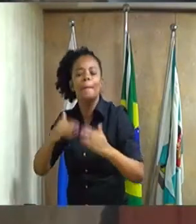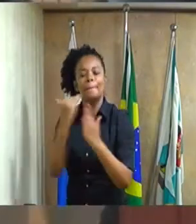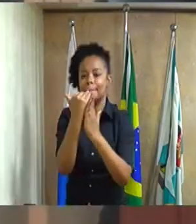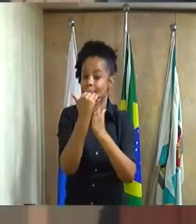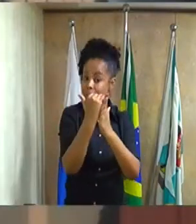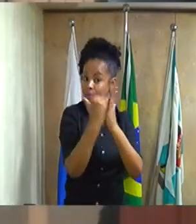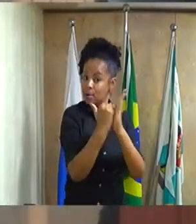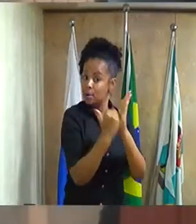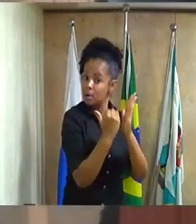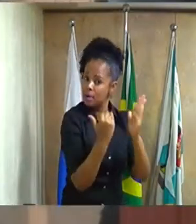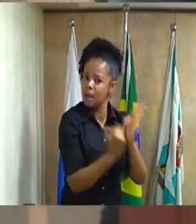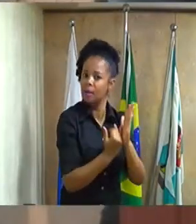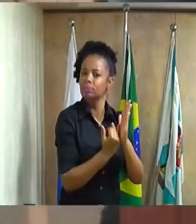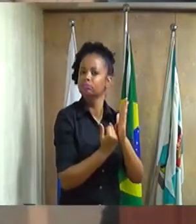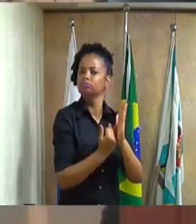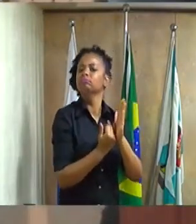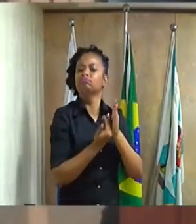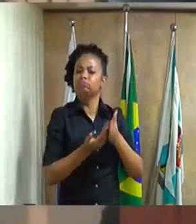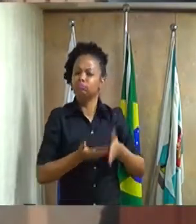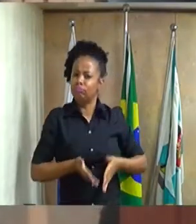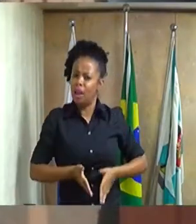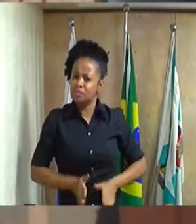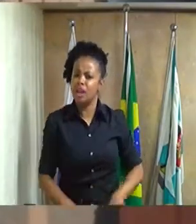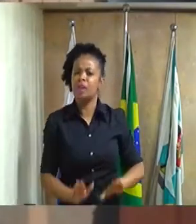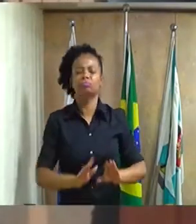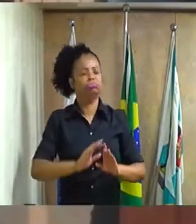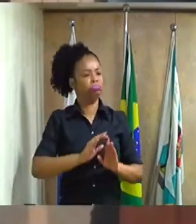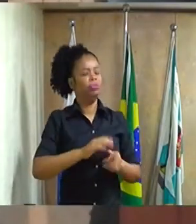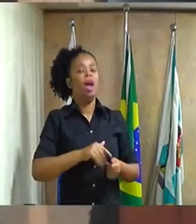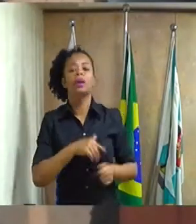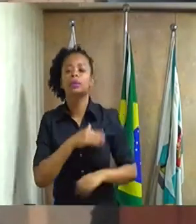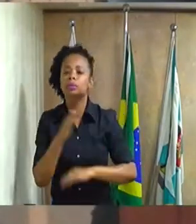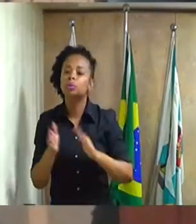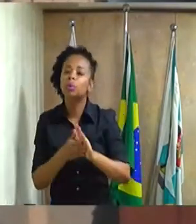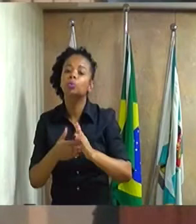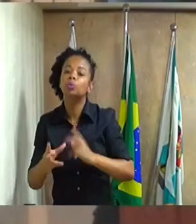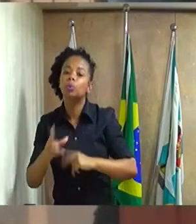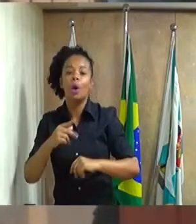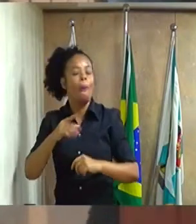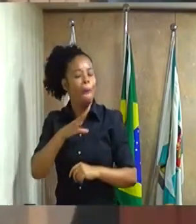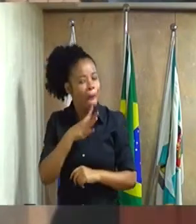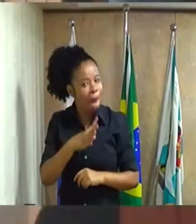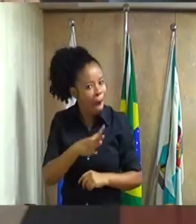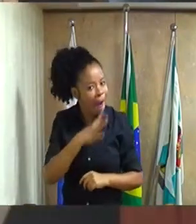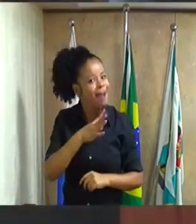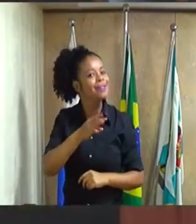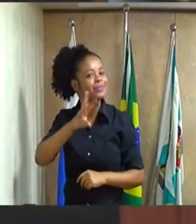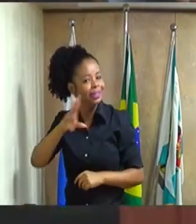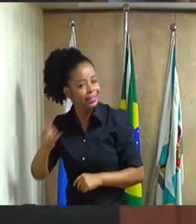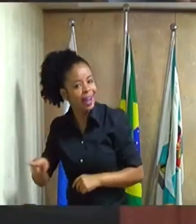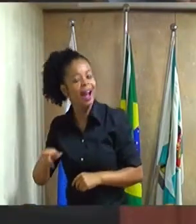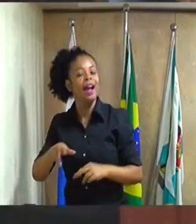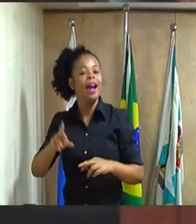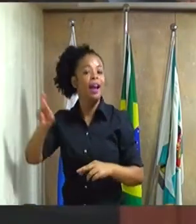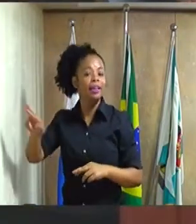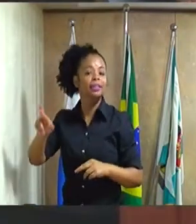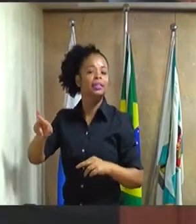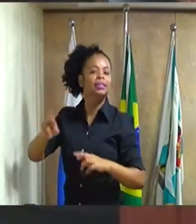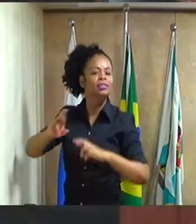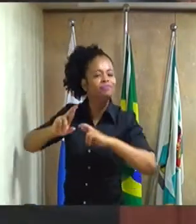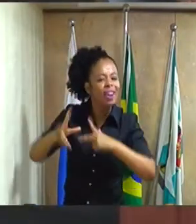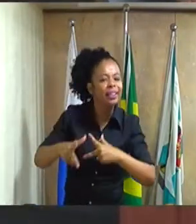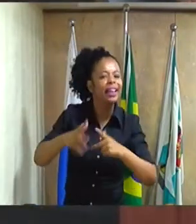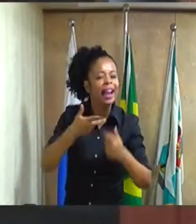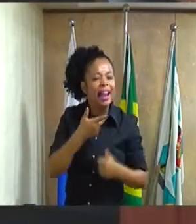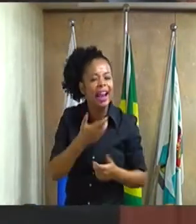programas de parto com enxovais, enfim, porque eu conheço o Austin Reis. Então, seu presidente, eu quero lhe dizer que, nesse